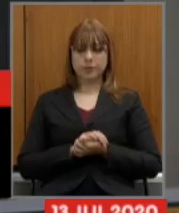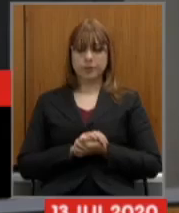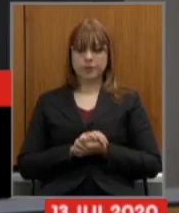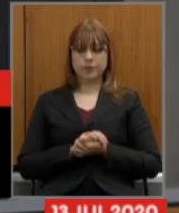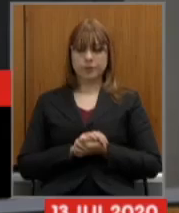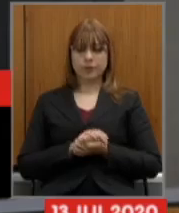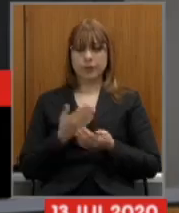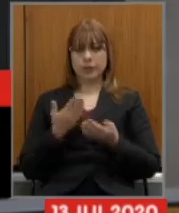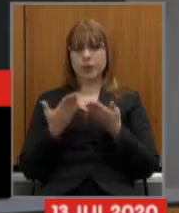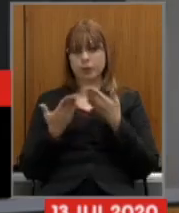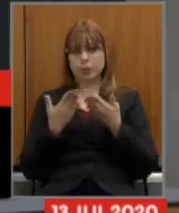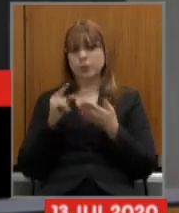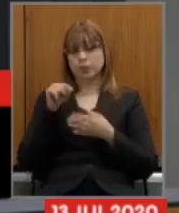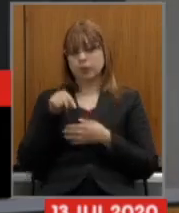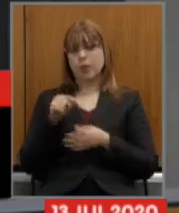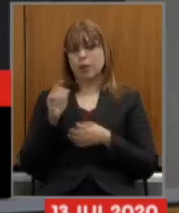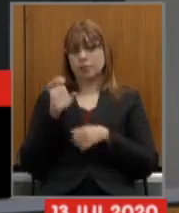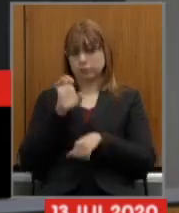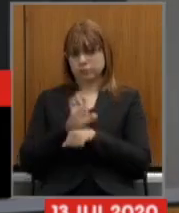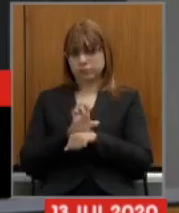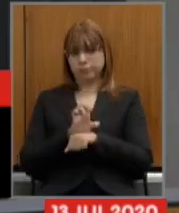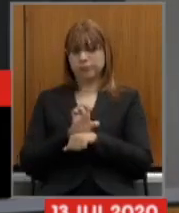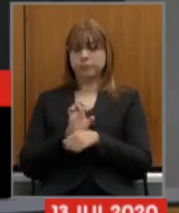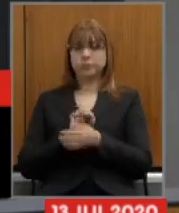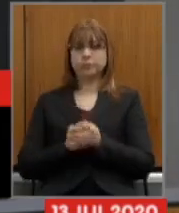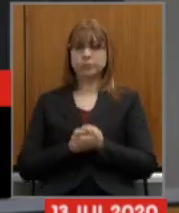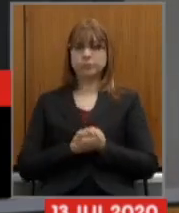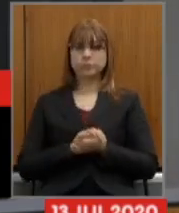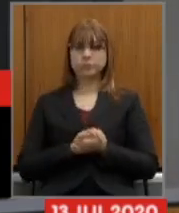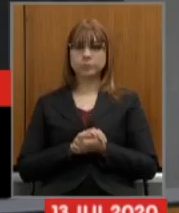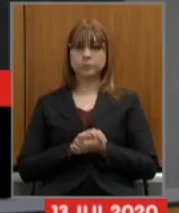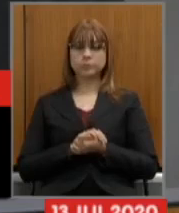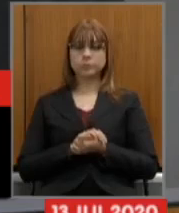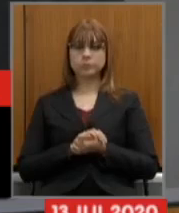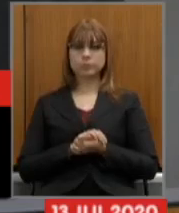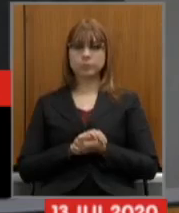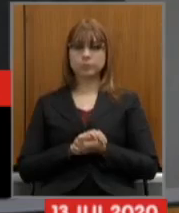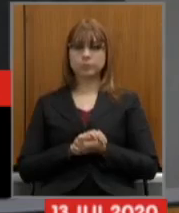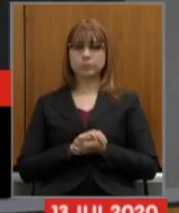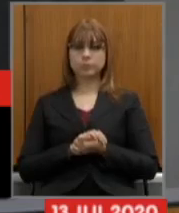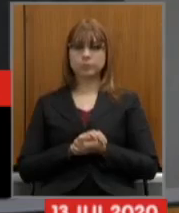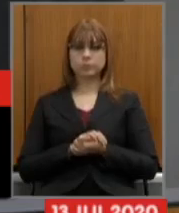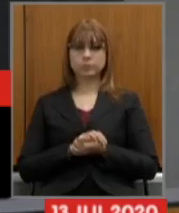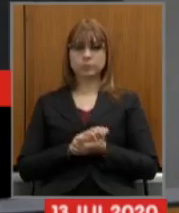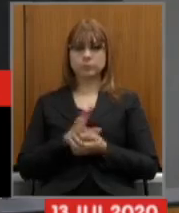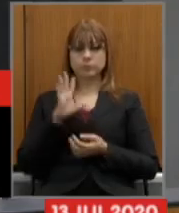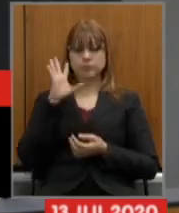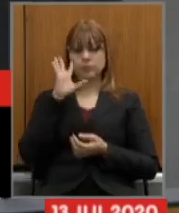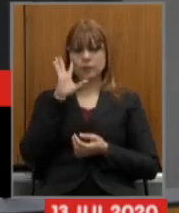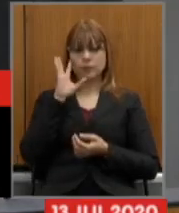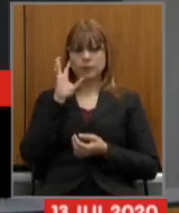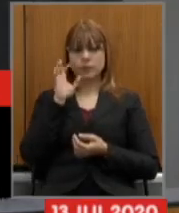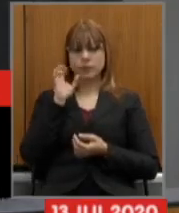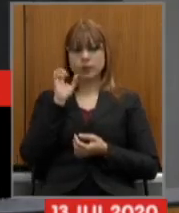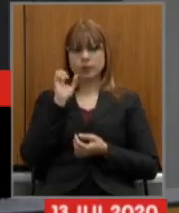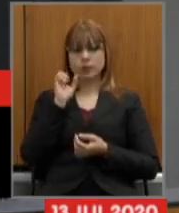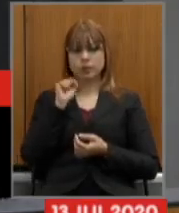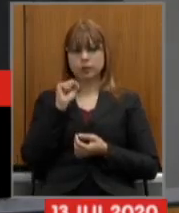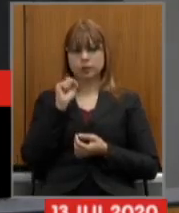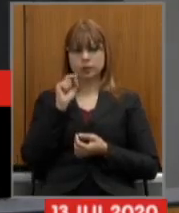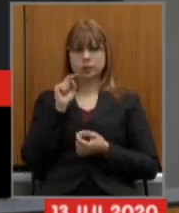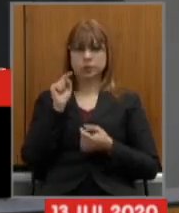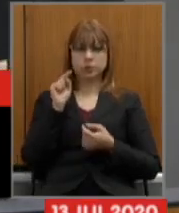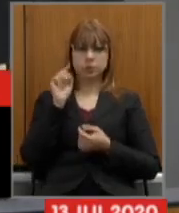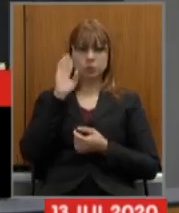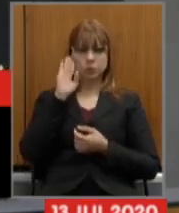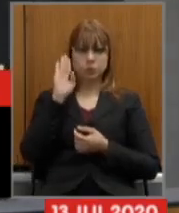estadual eu acho que esses foram os principais